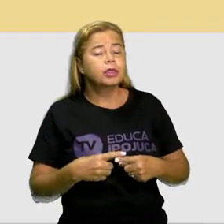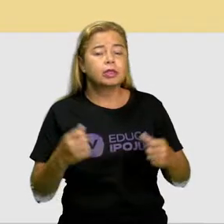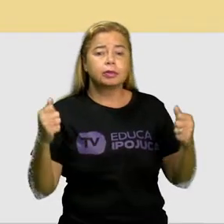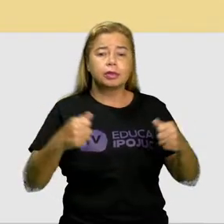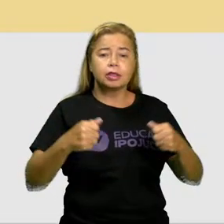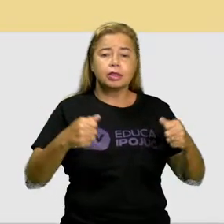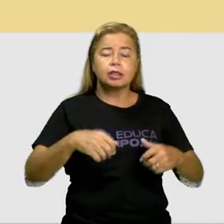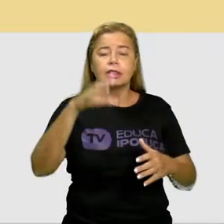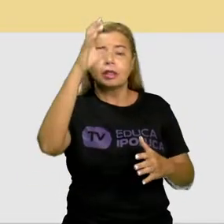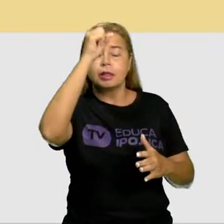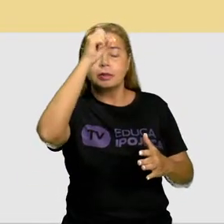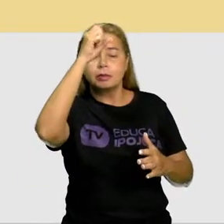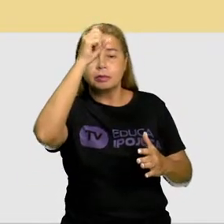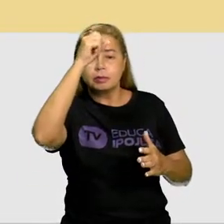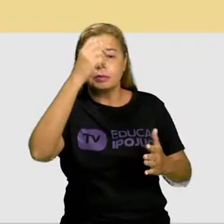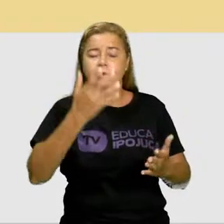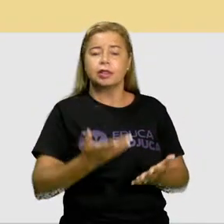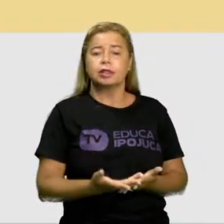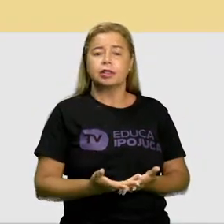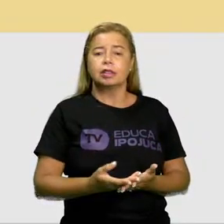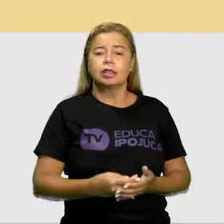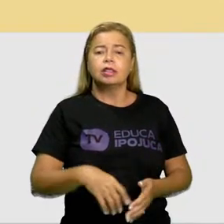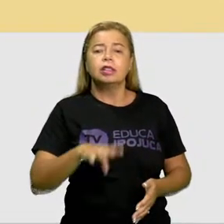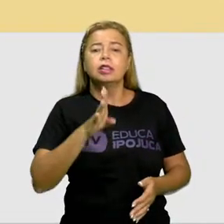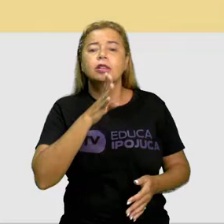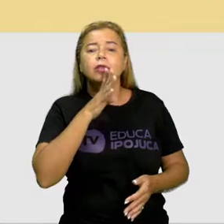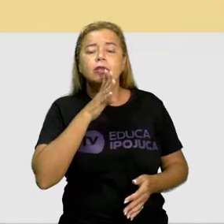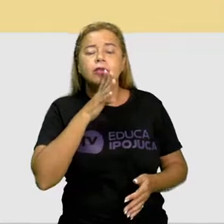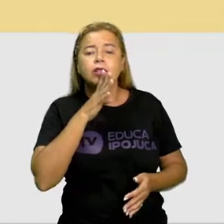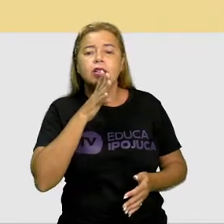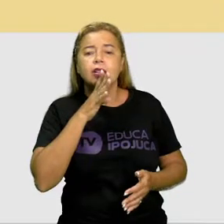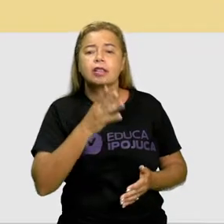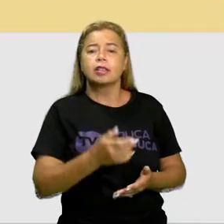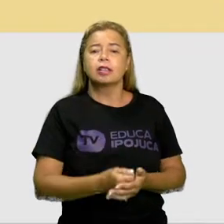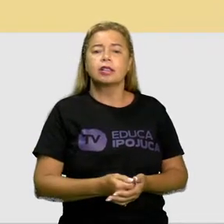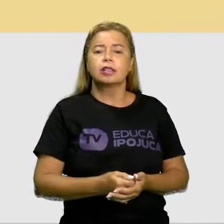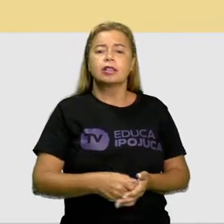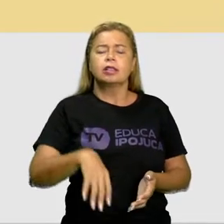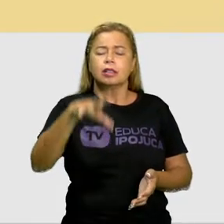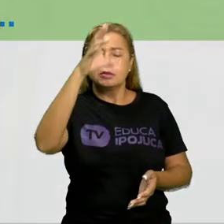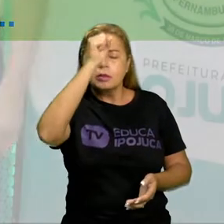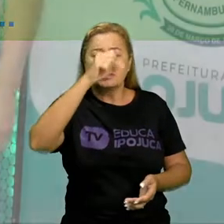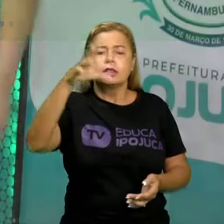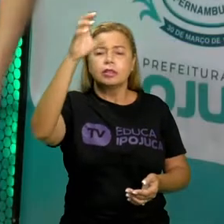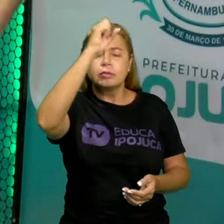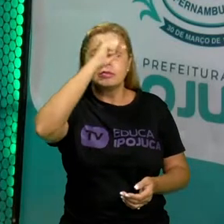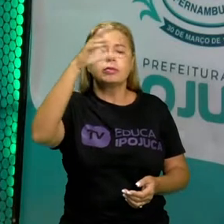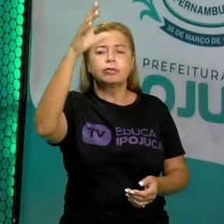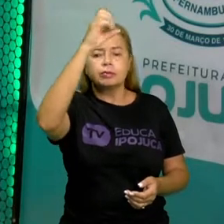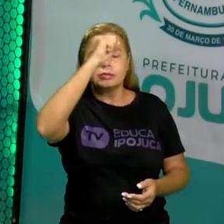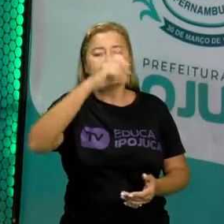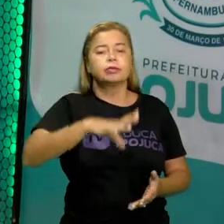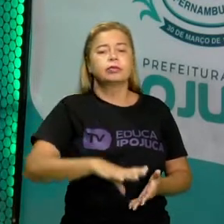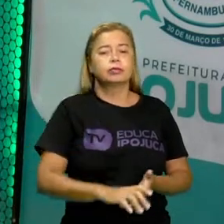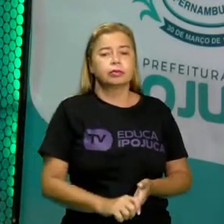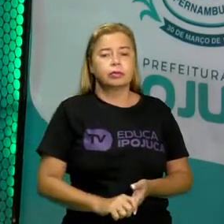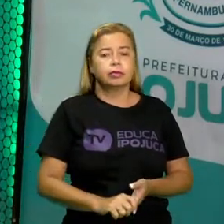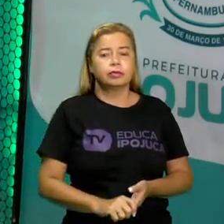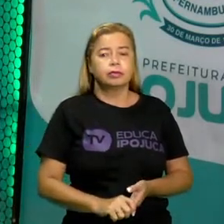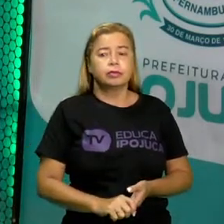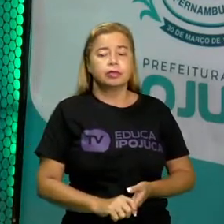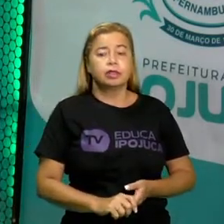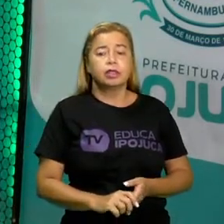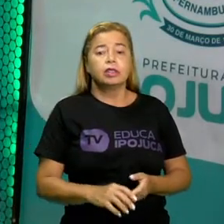aprender e para saber mais e mais isso mesmo. Quando nós